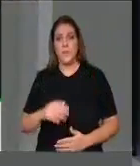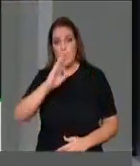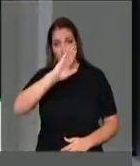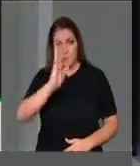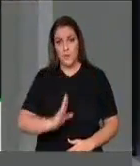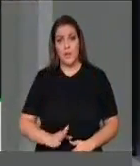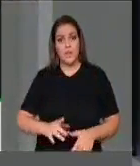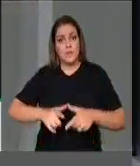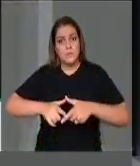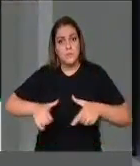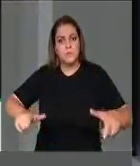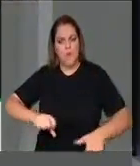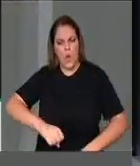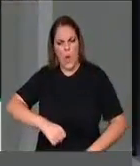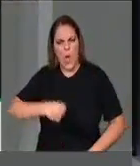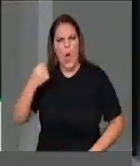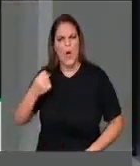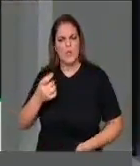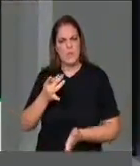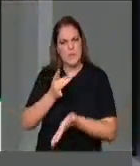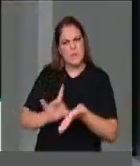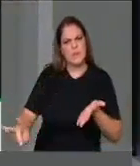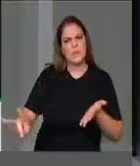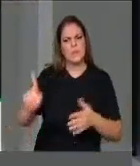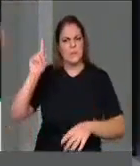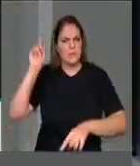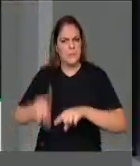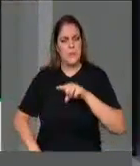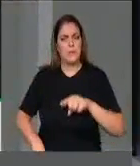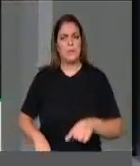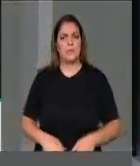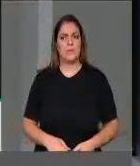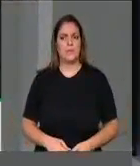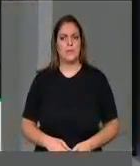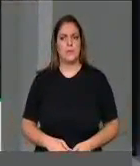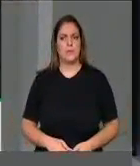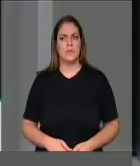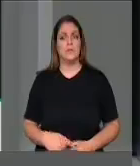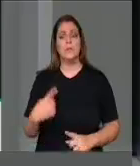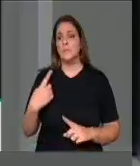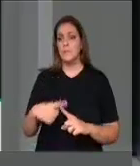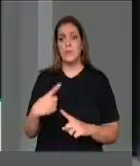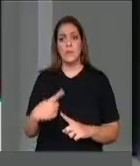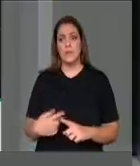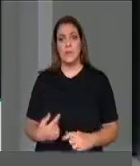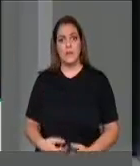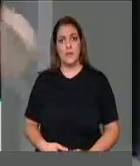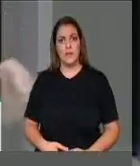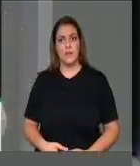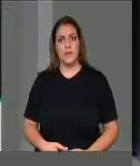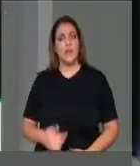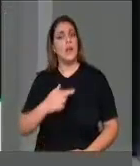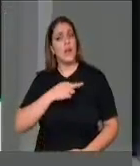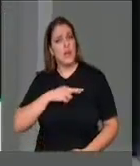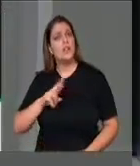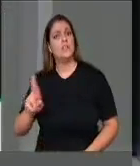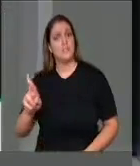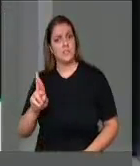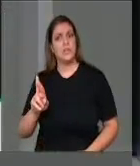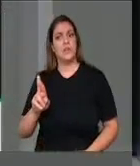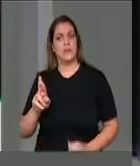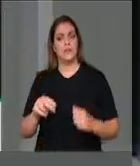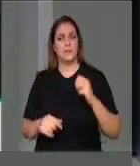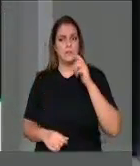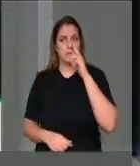intolerância, o ódio, as censuras. Tudo isso estimulados por religiosos